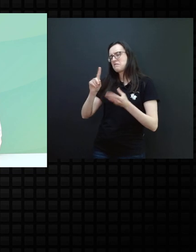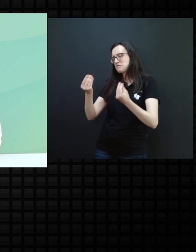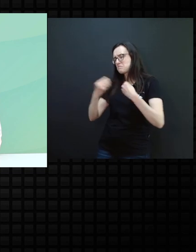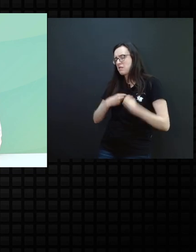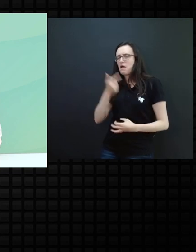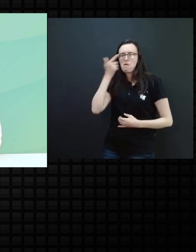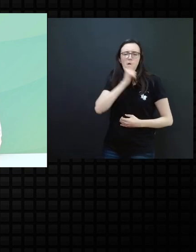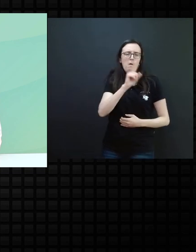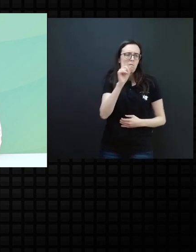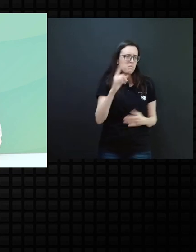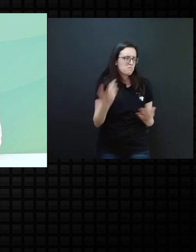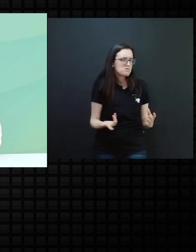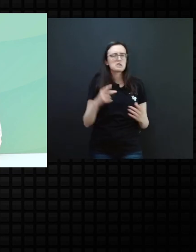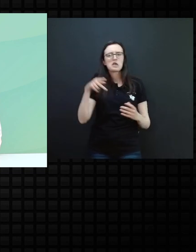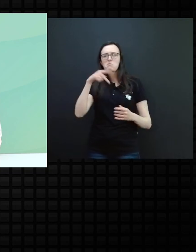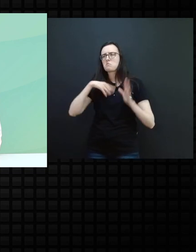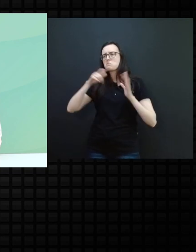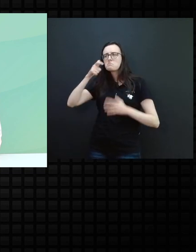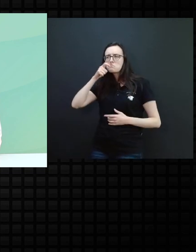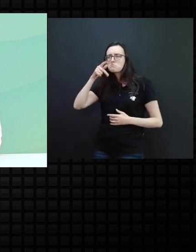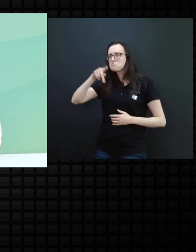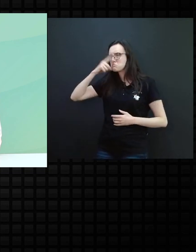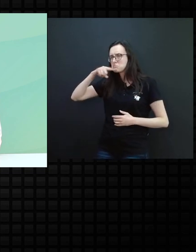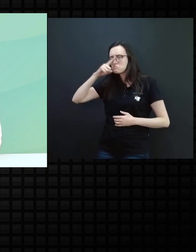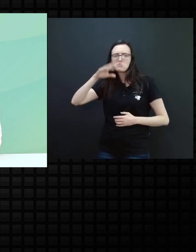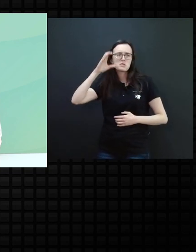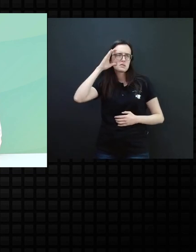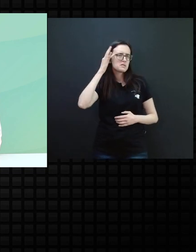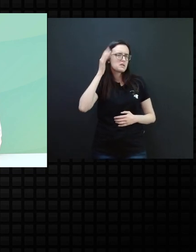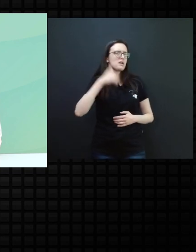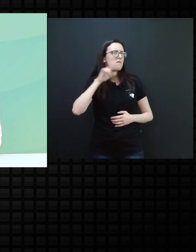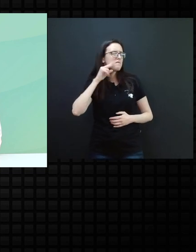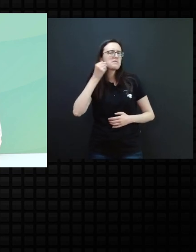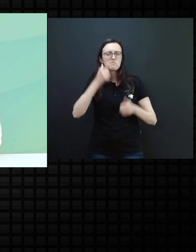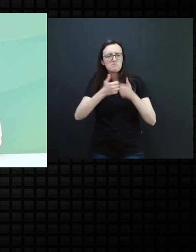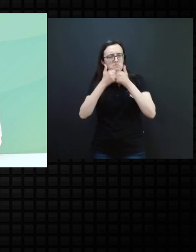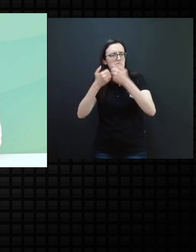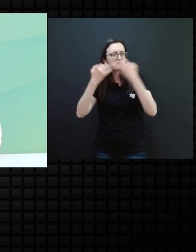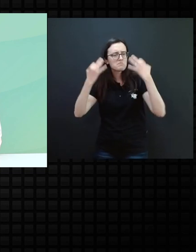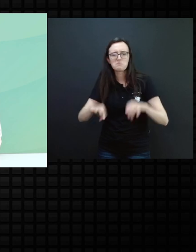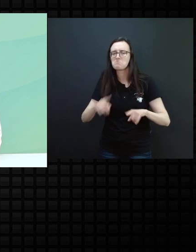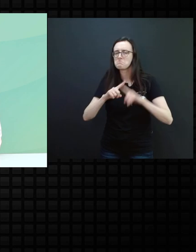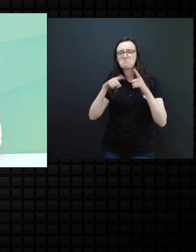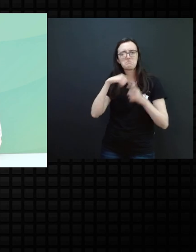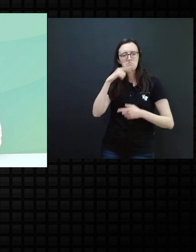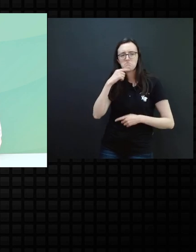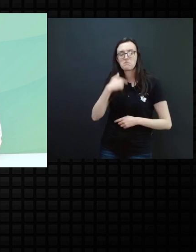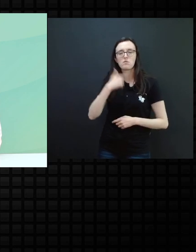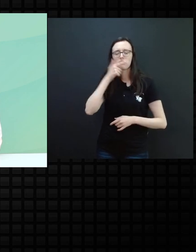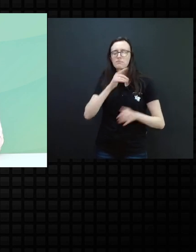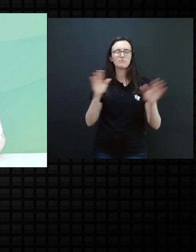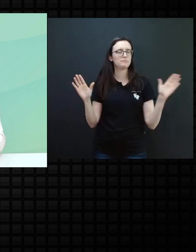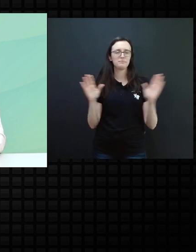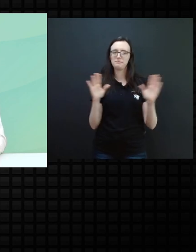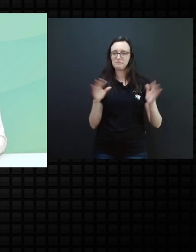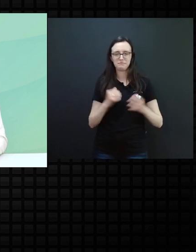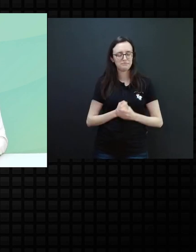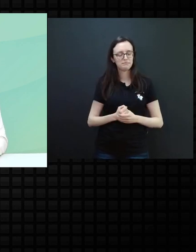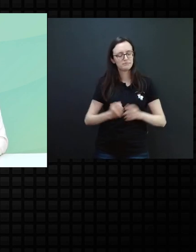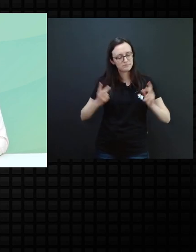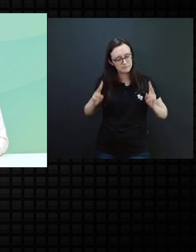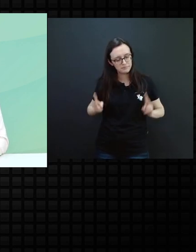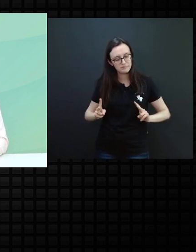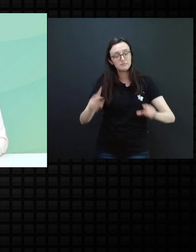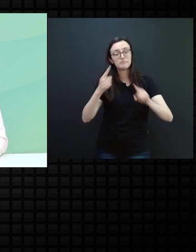dá, assistir a live da professora Carolina com o professor Carlos, tentei fazer tudo certinho, mas não obtive, não, continue,